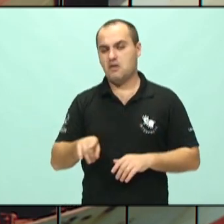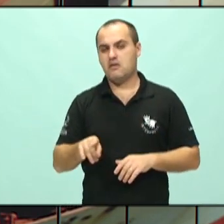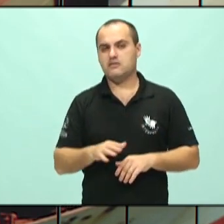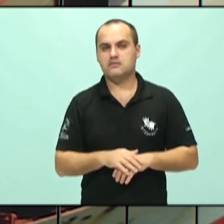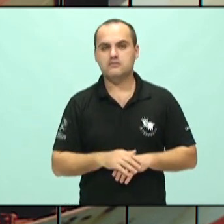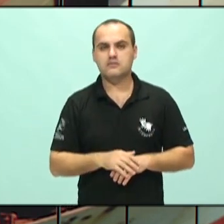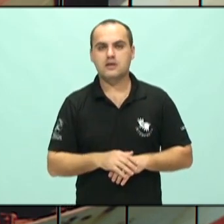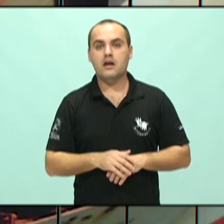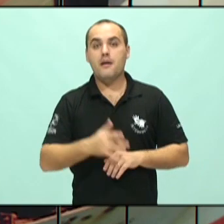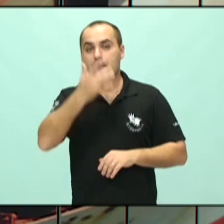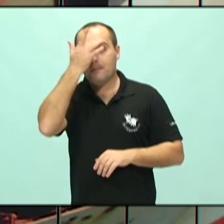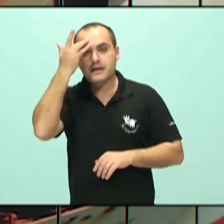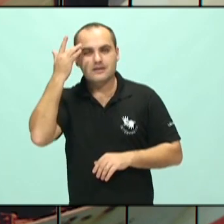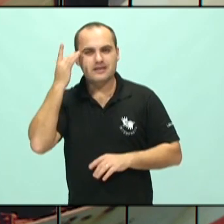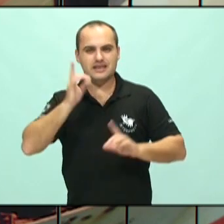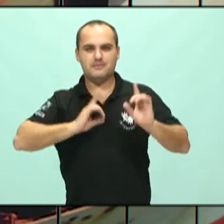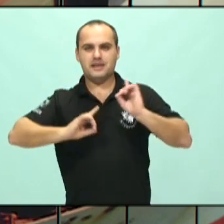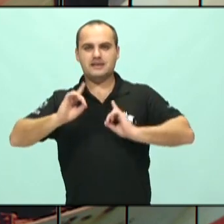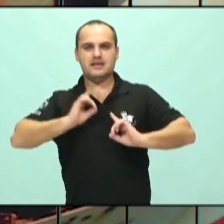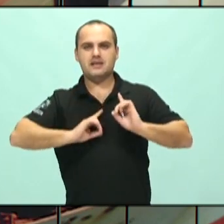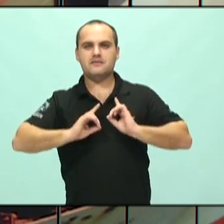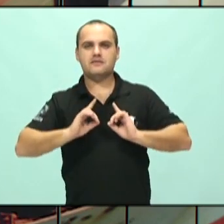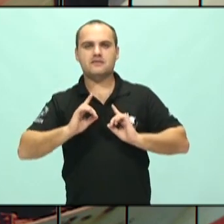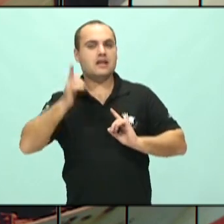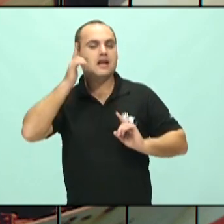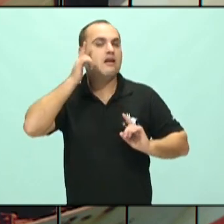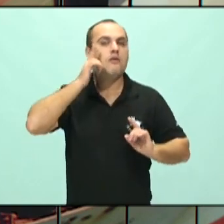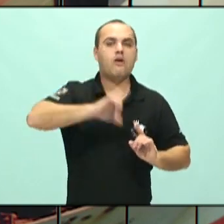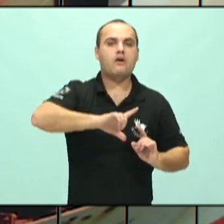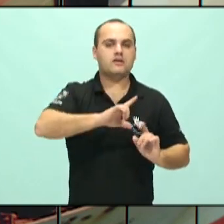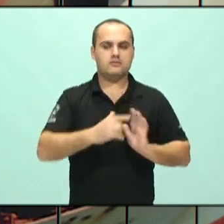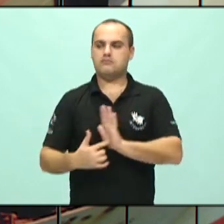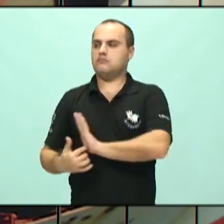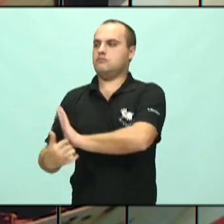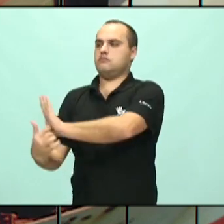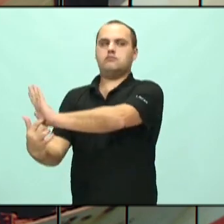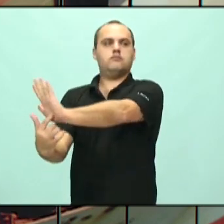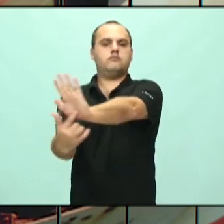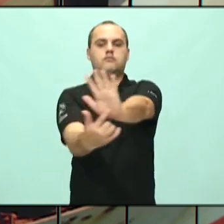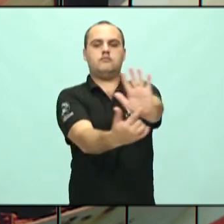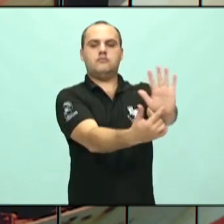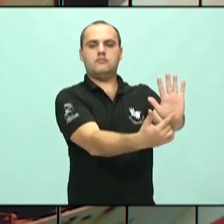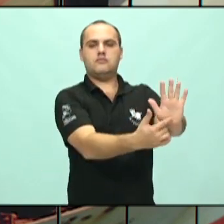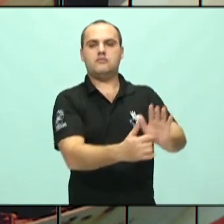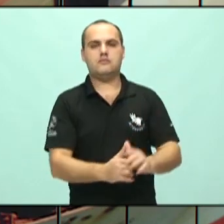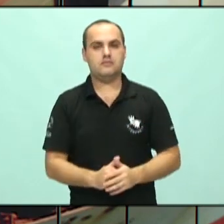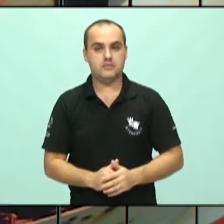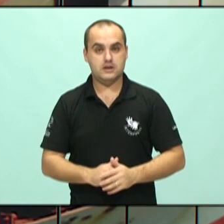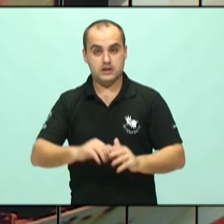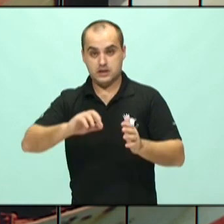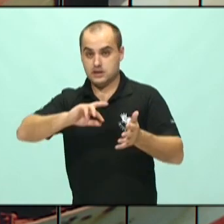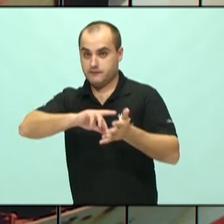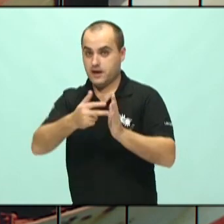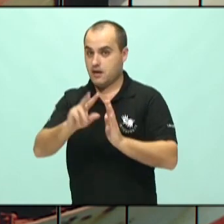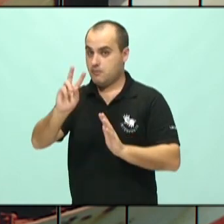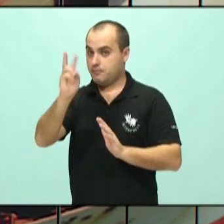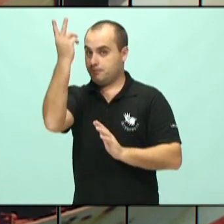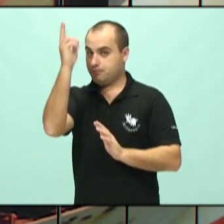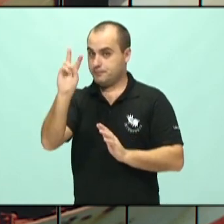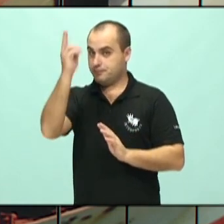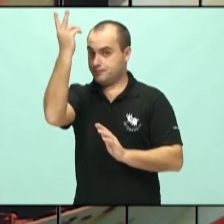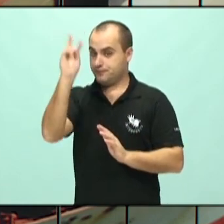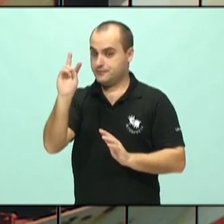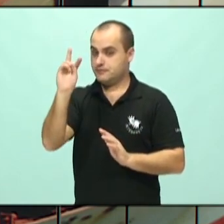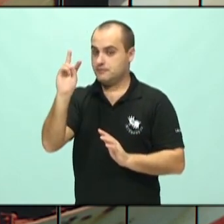gosta de expor a sua tristeza. Diferentemente da bipolaridade, onde eu tenho uma depressão mais agressiva de um paciente que gosta de se